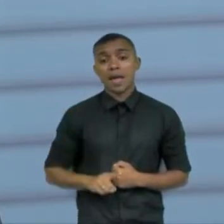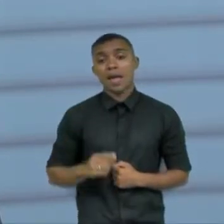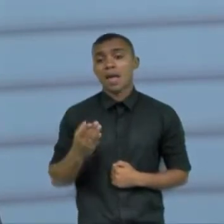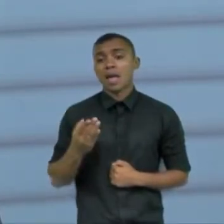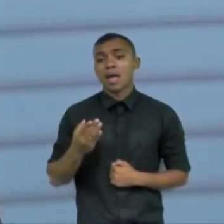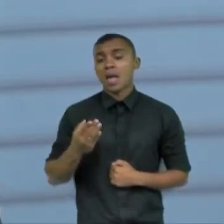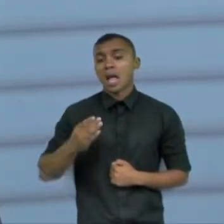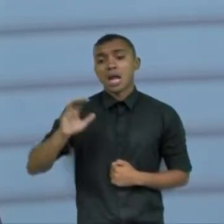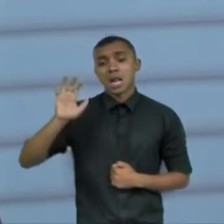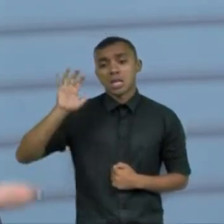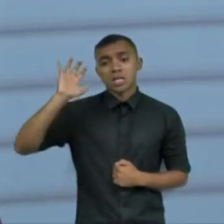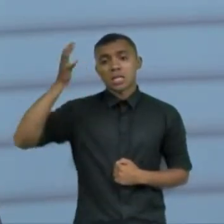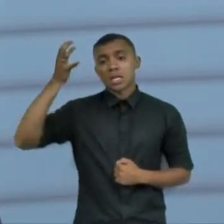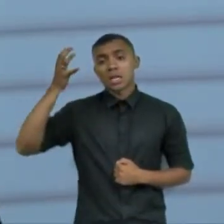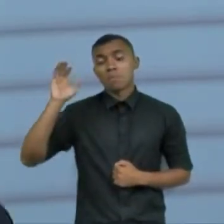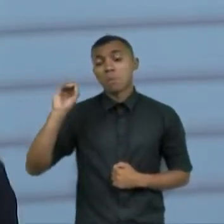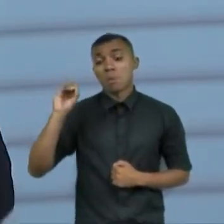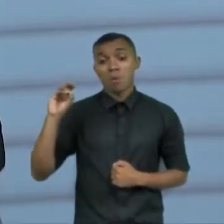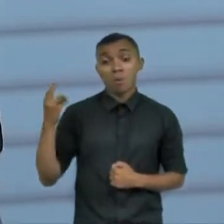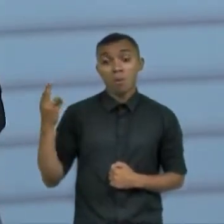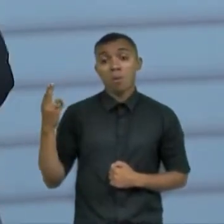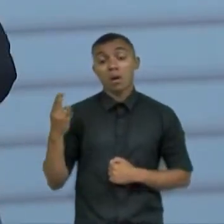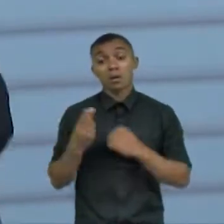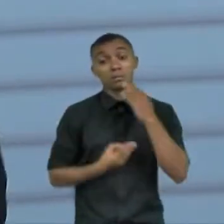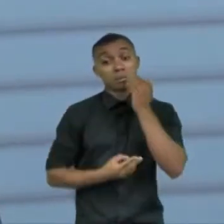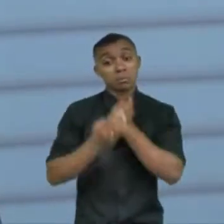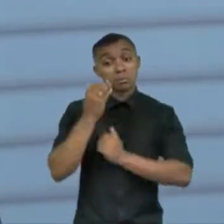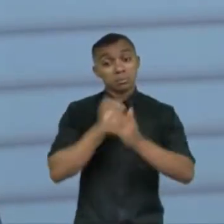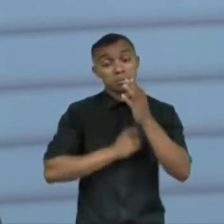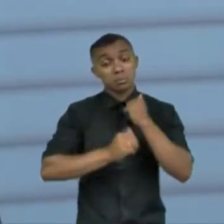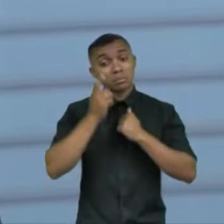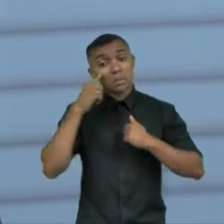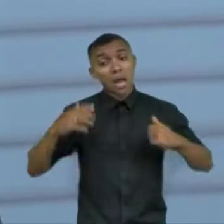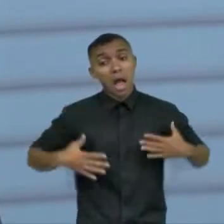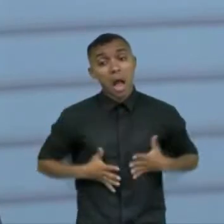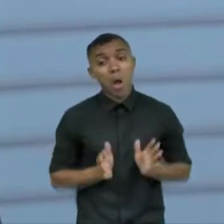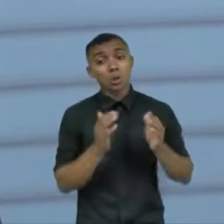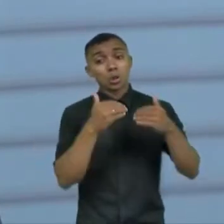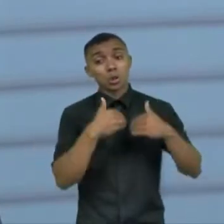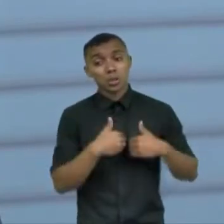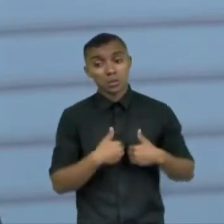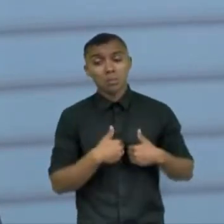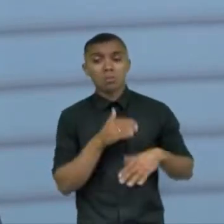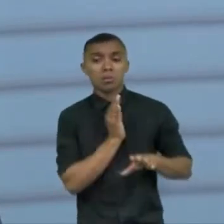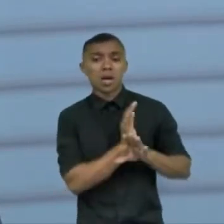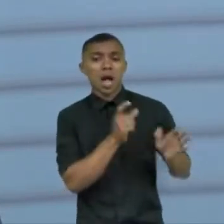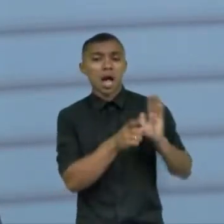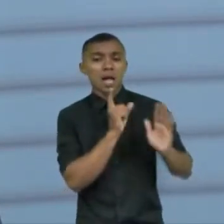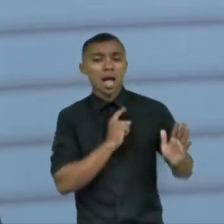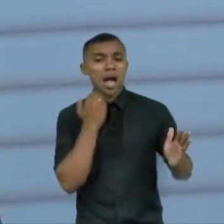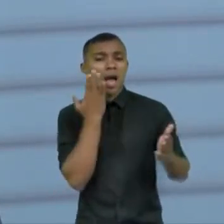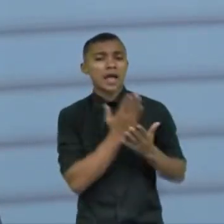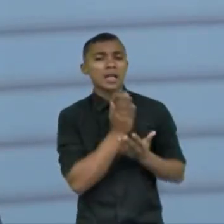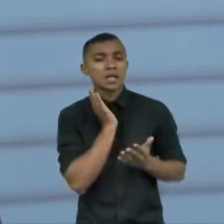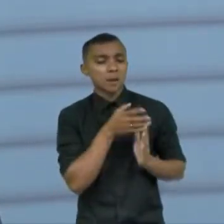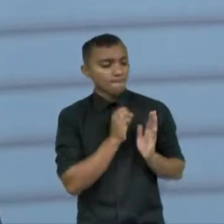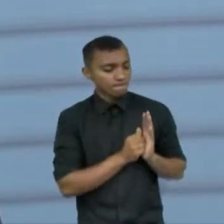climática ou de alimentação a gente ainda coloca o autismo como um enigma apesar de ainda de terem vários